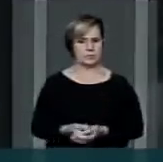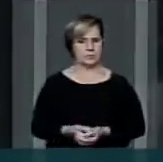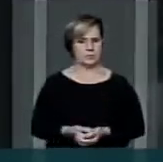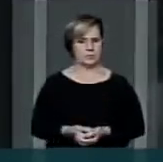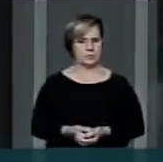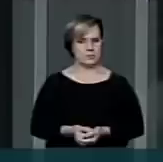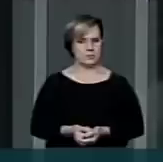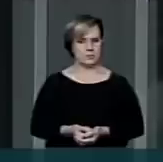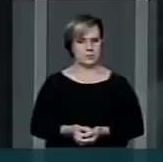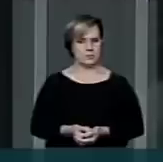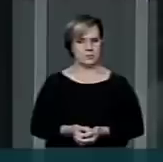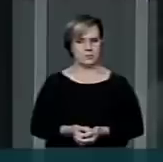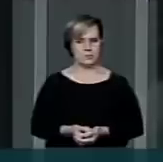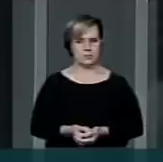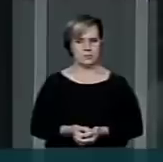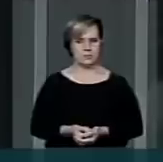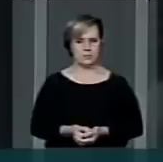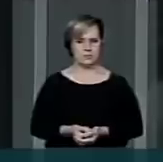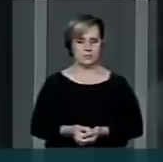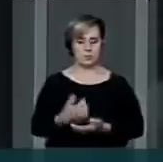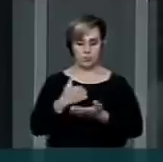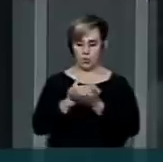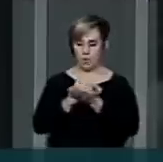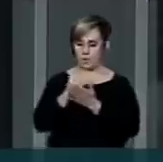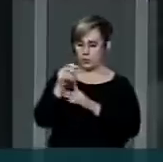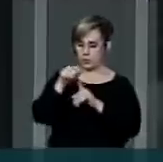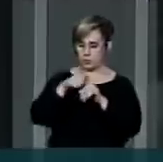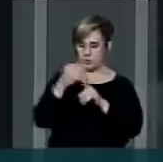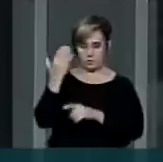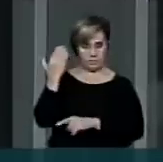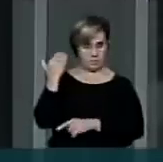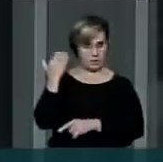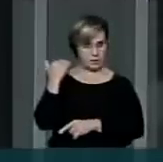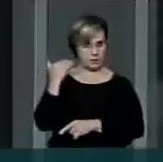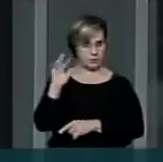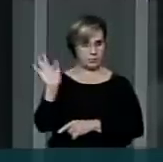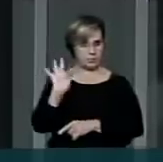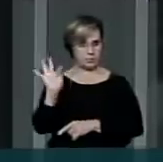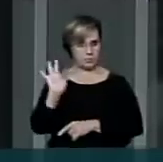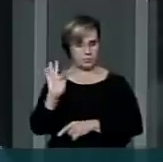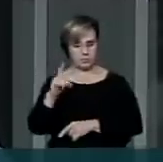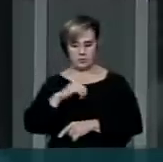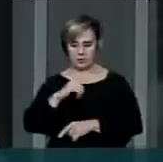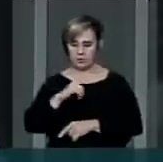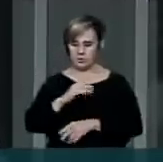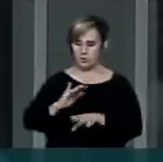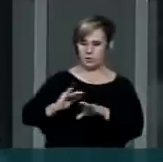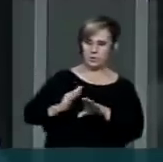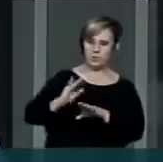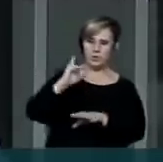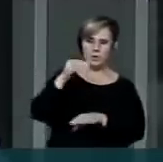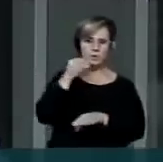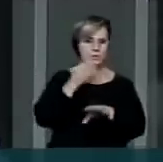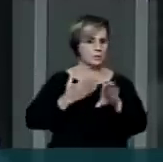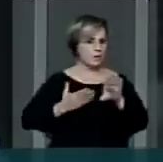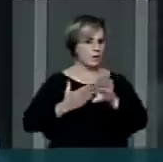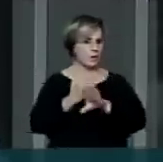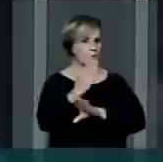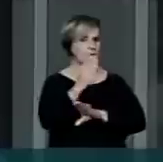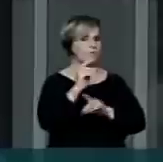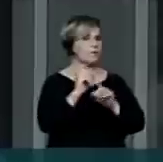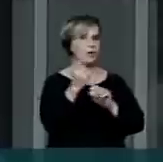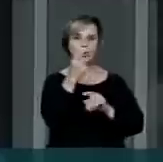no início do mês passado, tivemos a oportunidade de aprovar um veto,